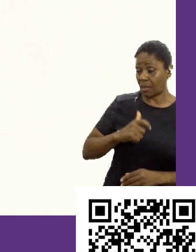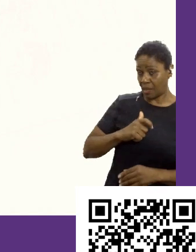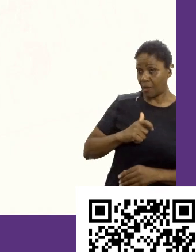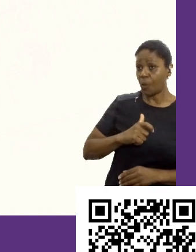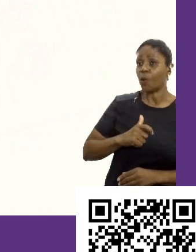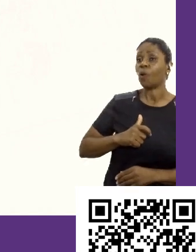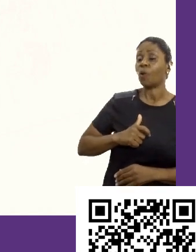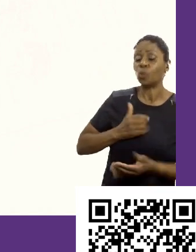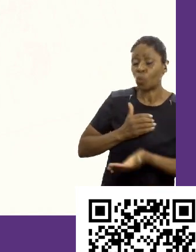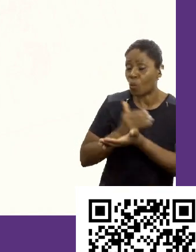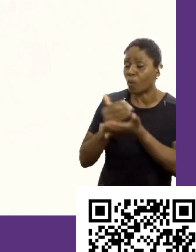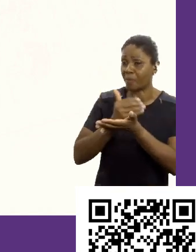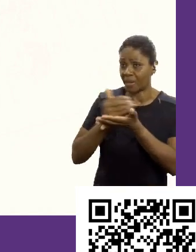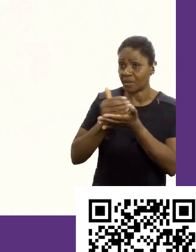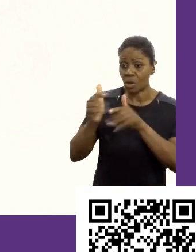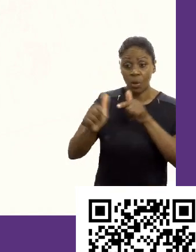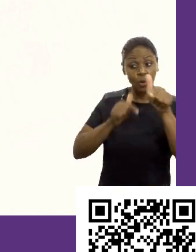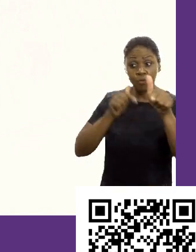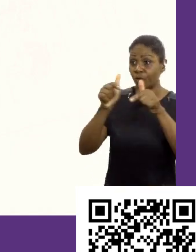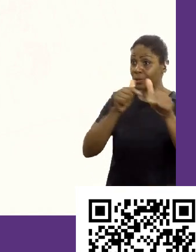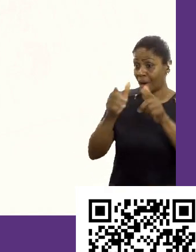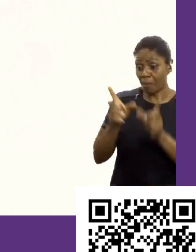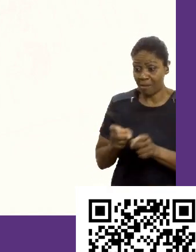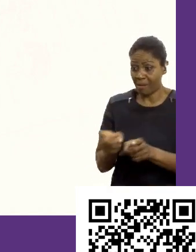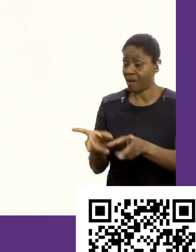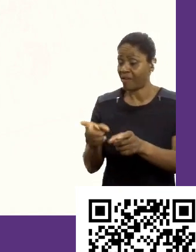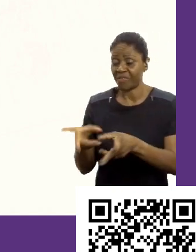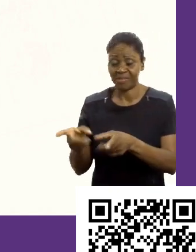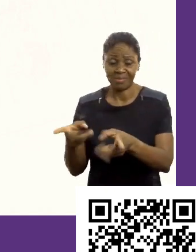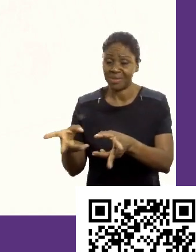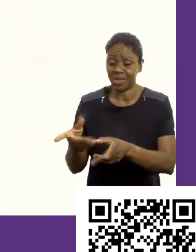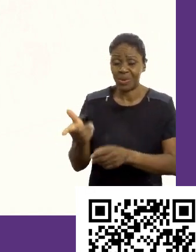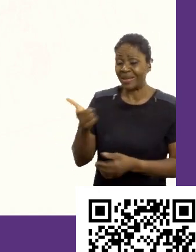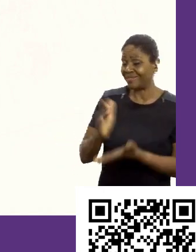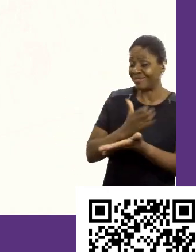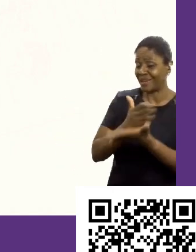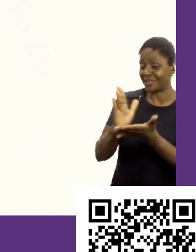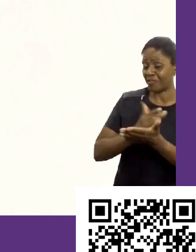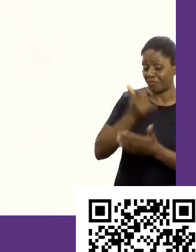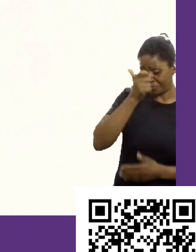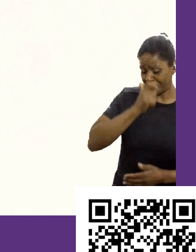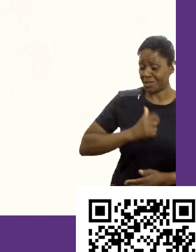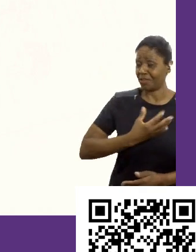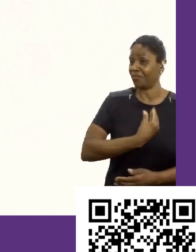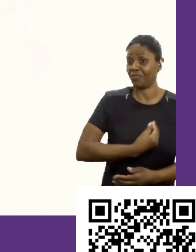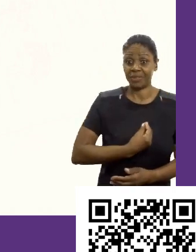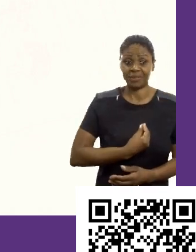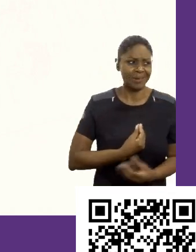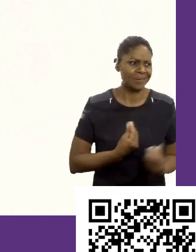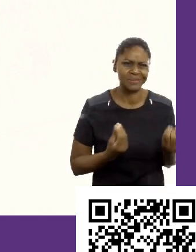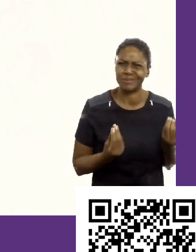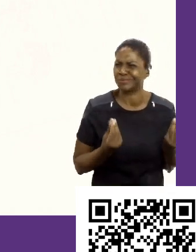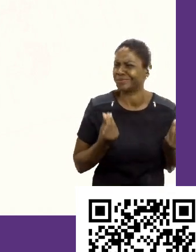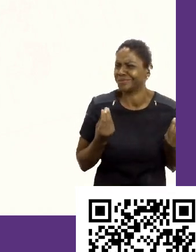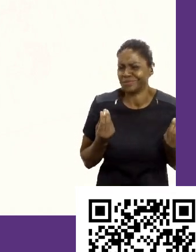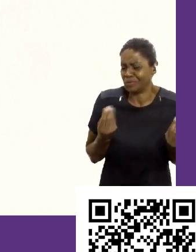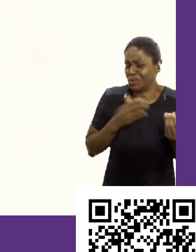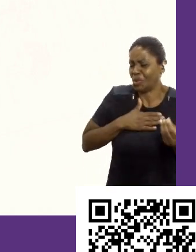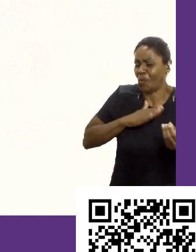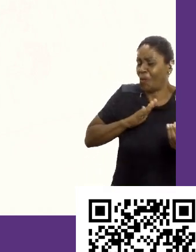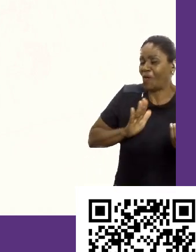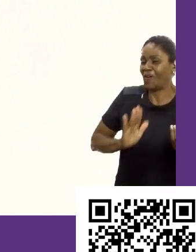no início da minha carreira, fui trabalhar na área comercial, não tinha nada a ver comigo. Eu falei, gente, pelo amor de Deus, o que eu estou fazendo aqui?